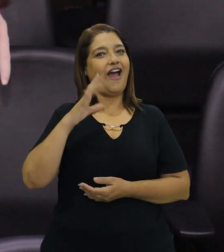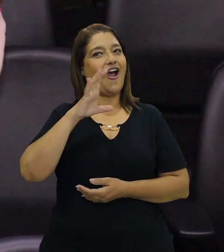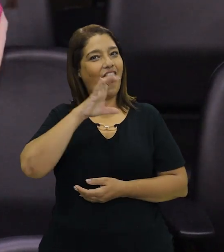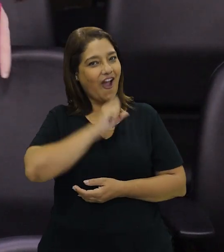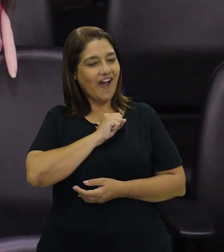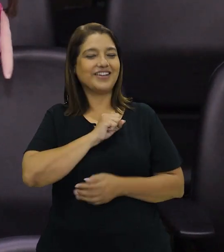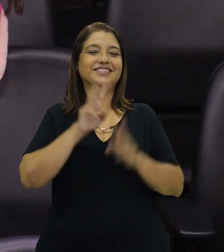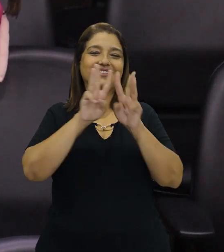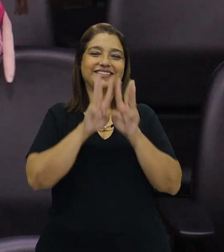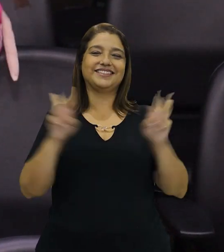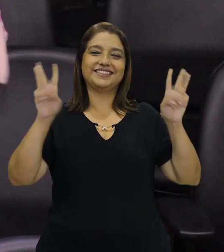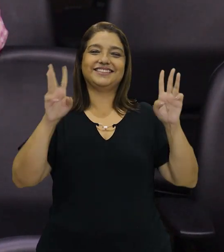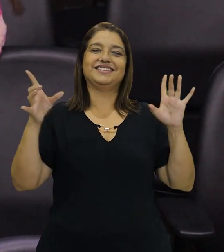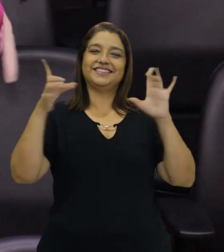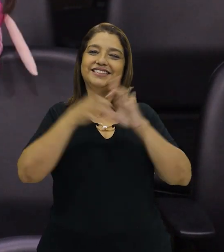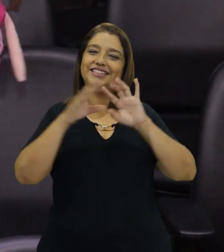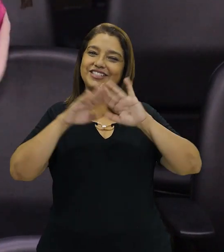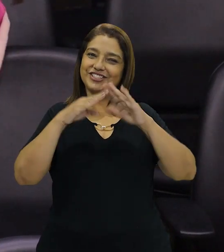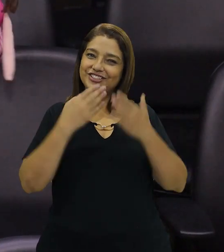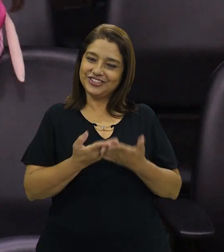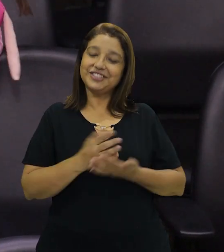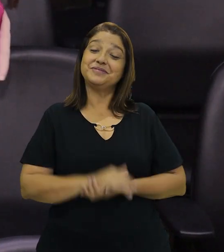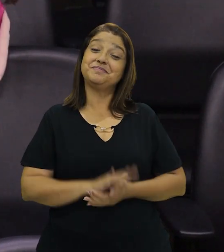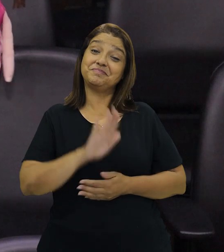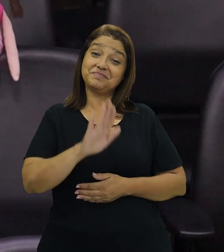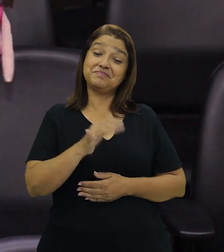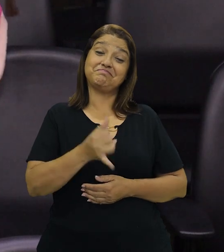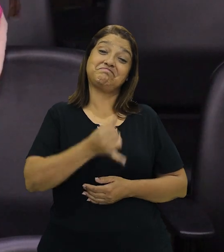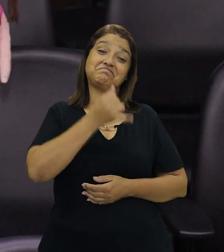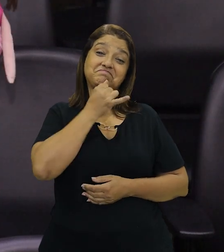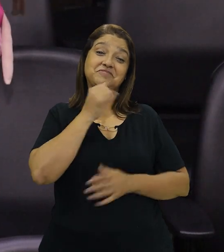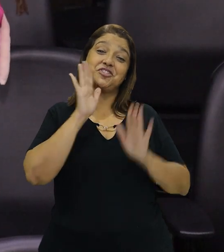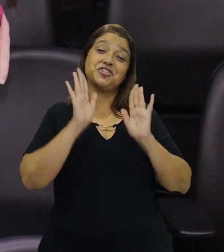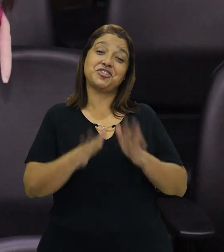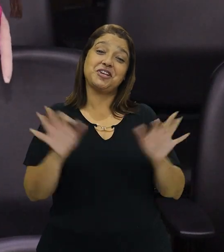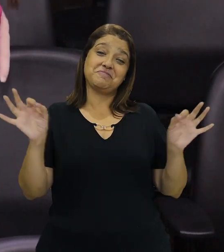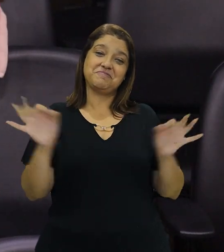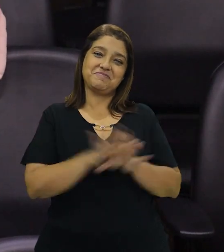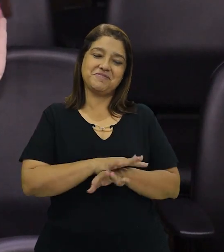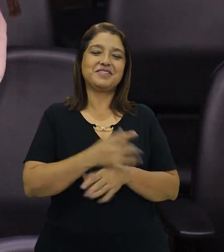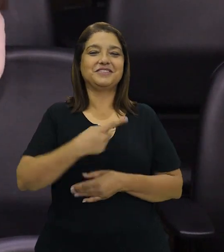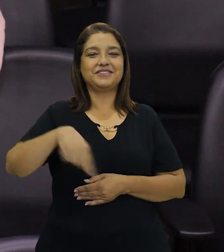o Portal Conexão Escola. Olha, pessoal, infelizmente, ficamos por aqui.